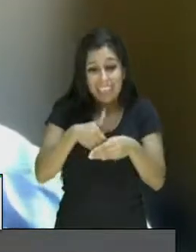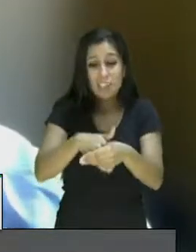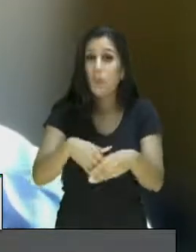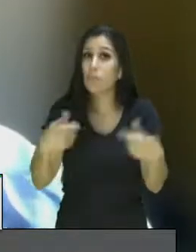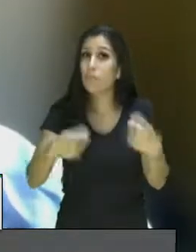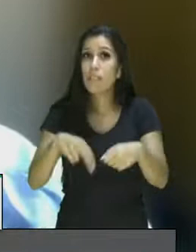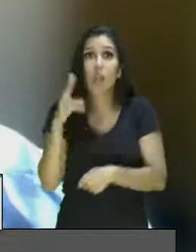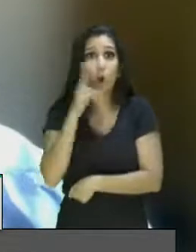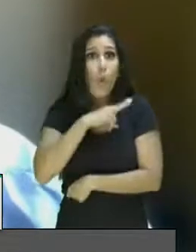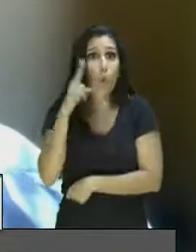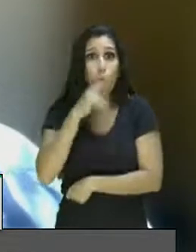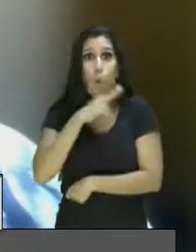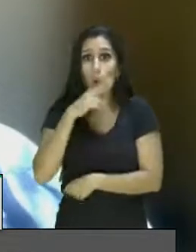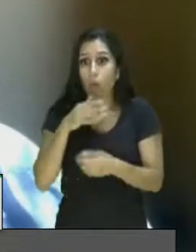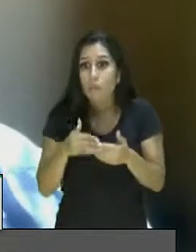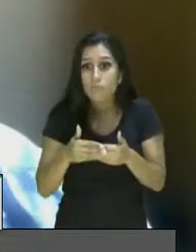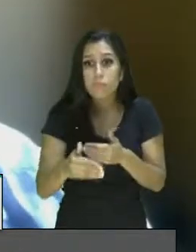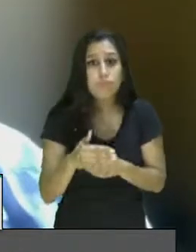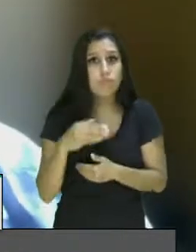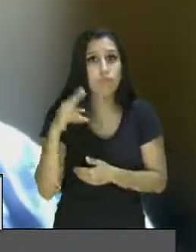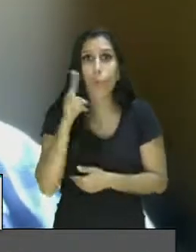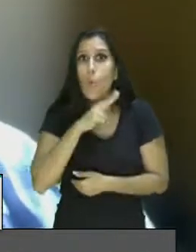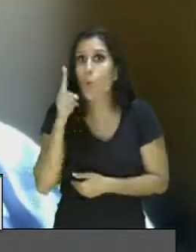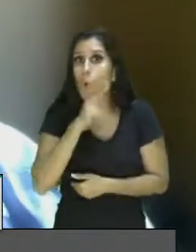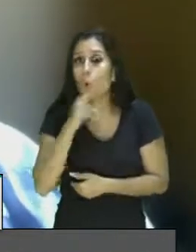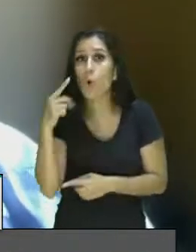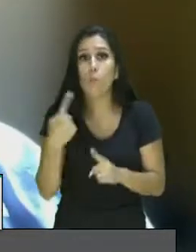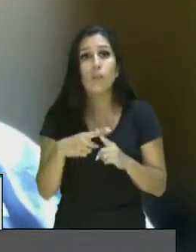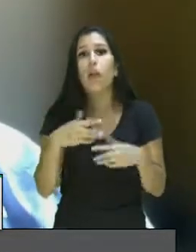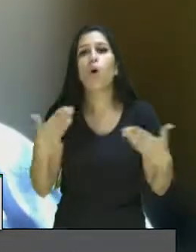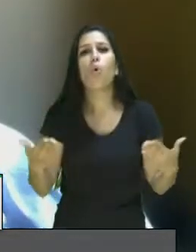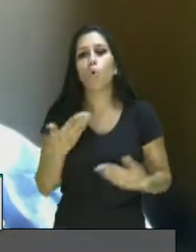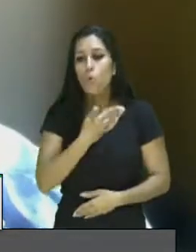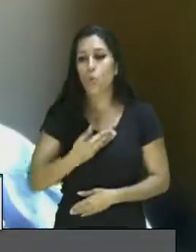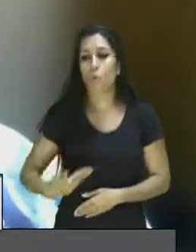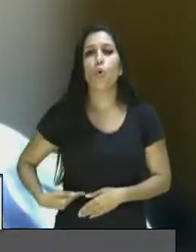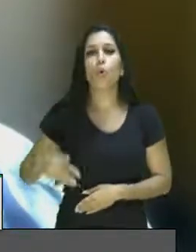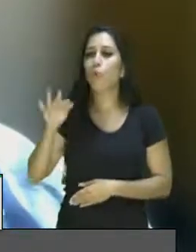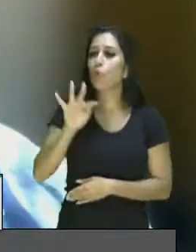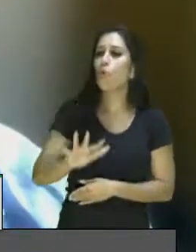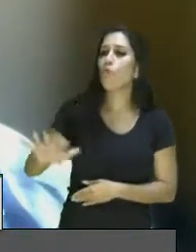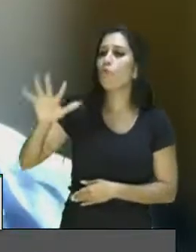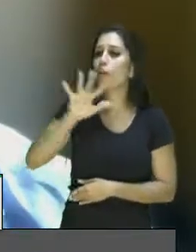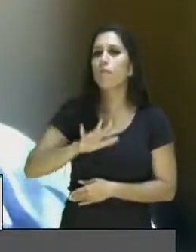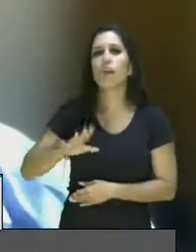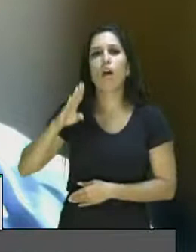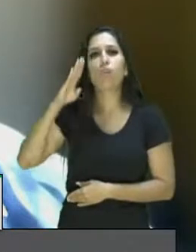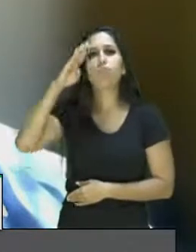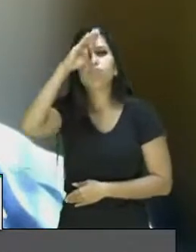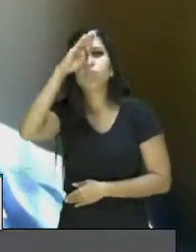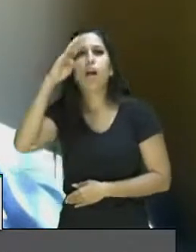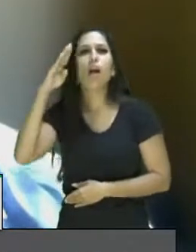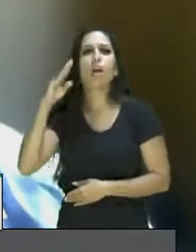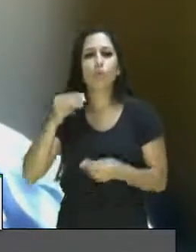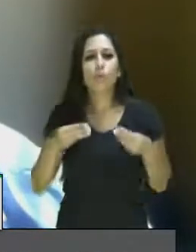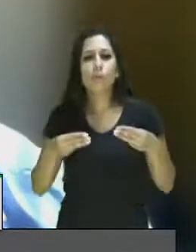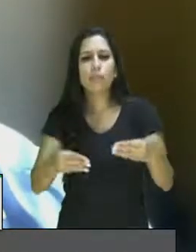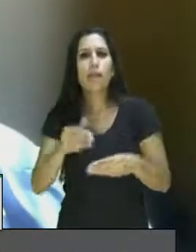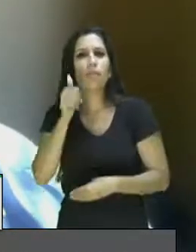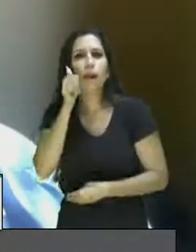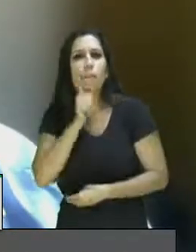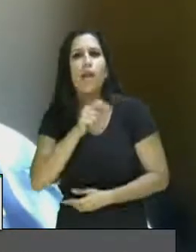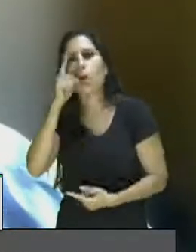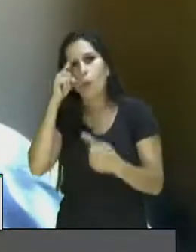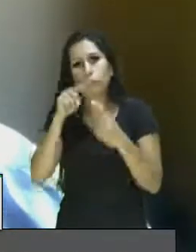antes, que esse objetivo do governo federal, do governo Bolsonaro, do Ministério da Mulher, de não